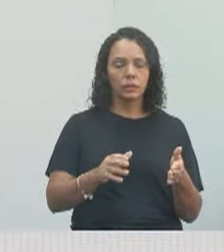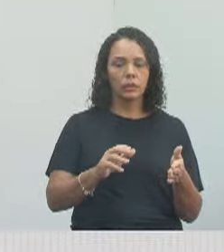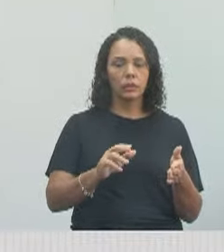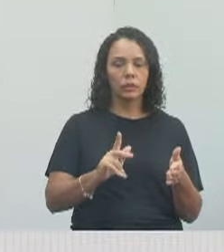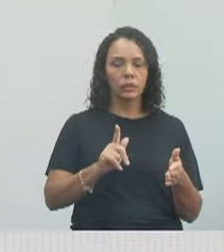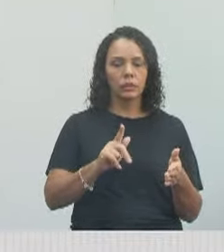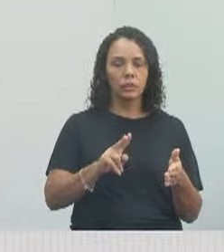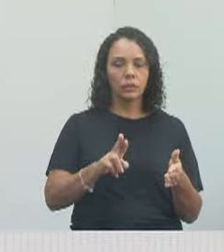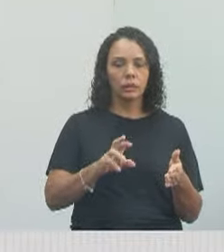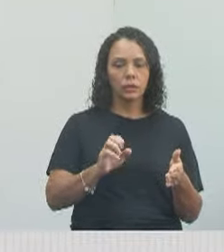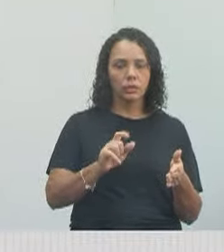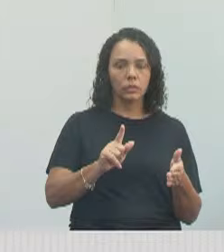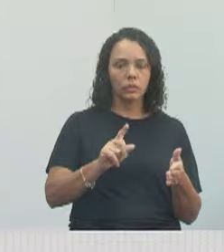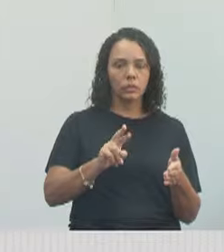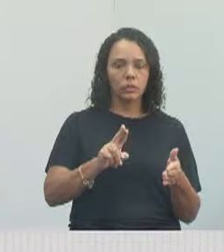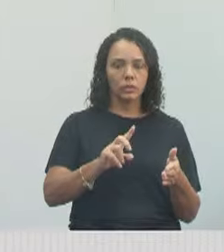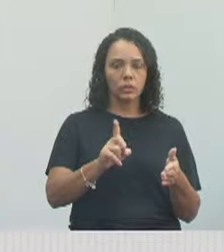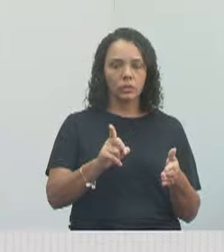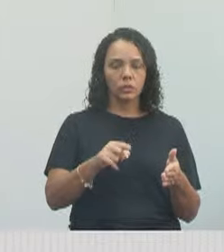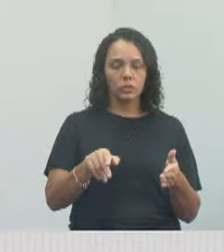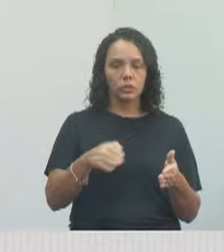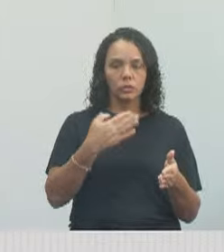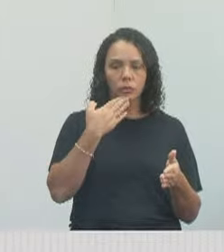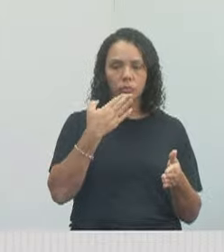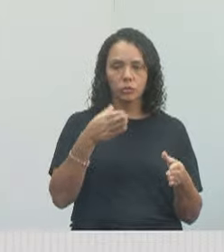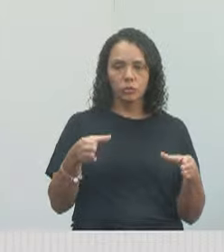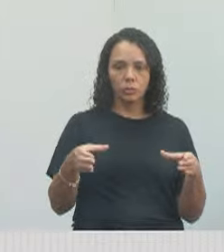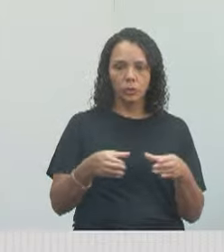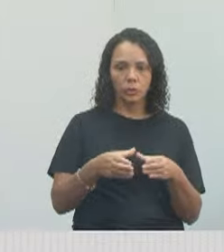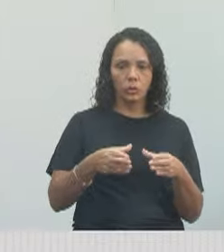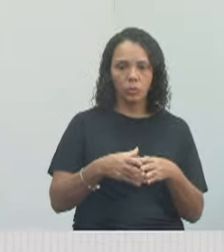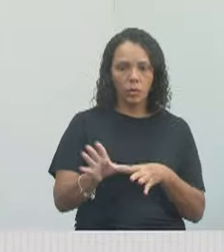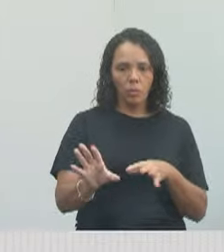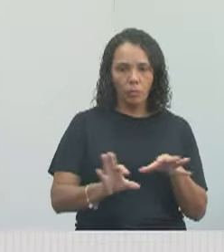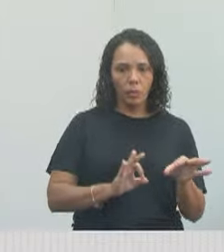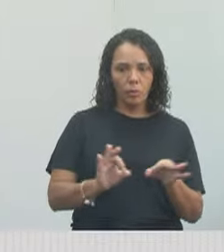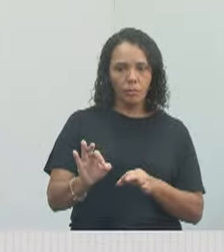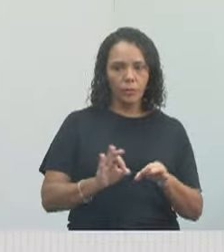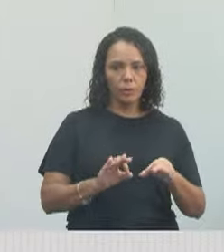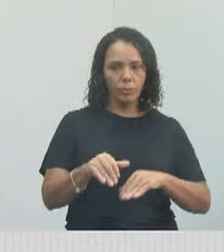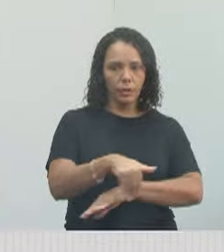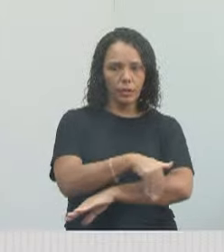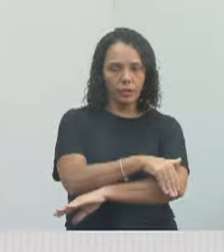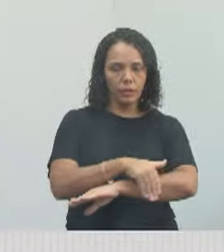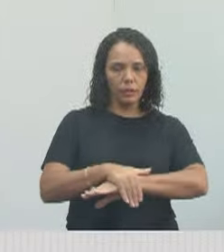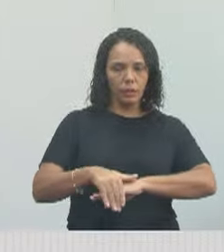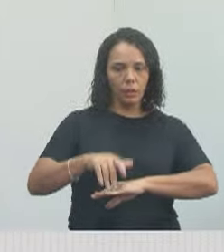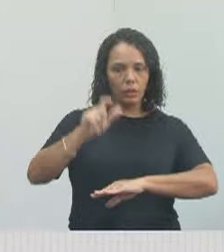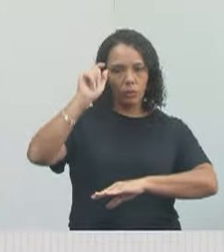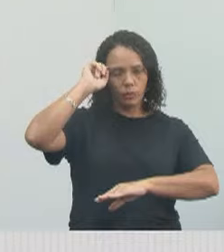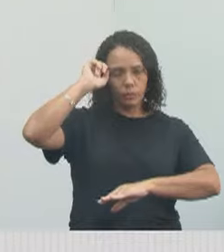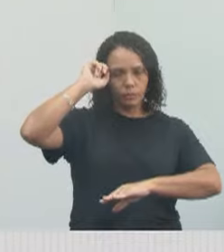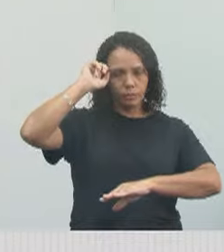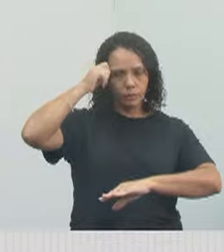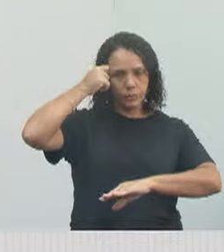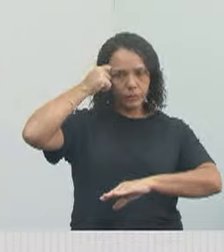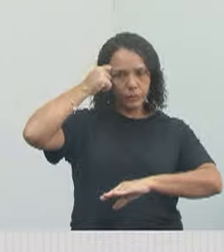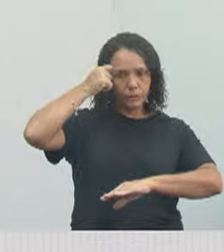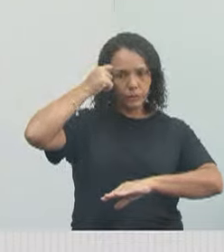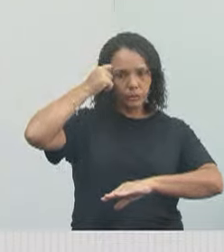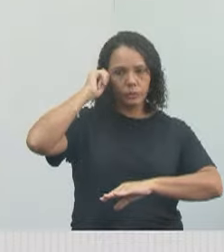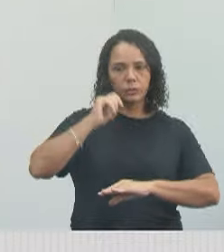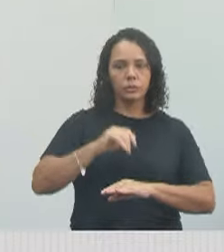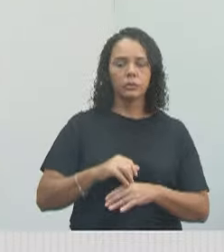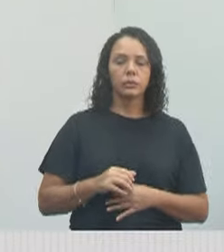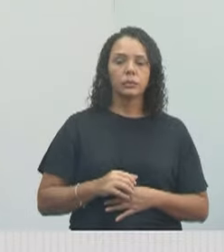solicitamos à infraestrutura que fizesse o asfalto dessa travessa.